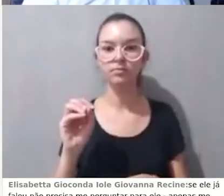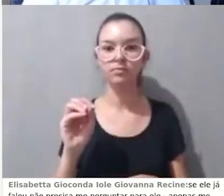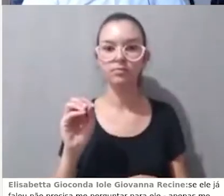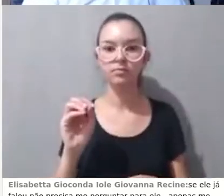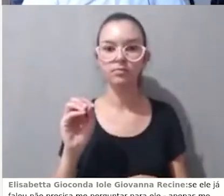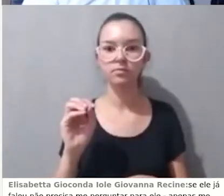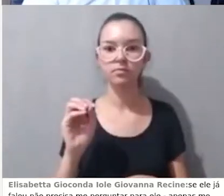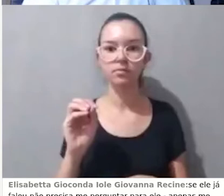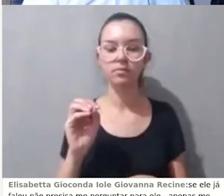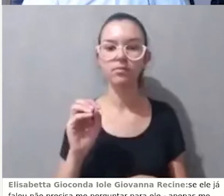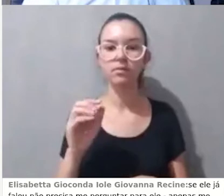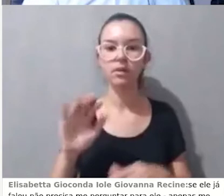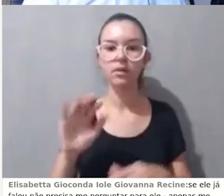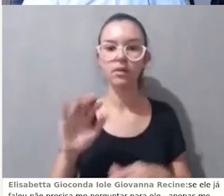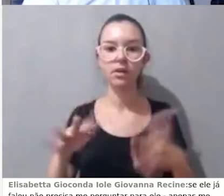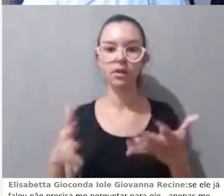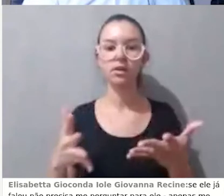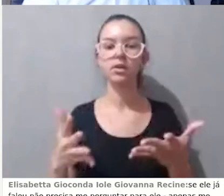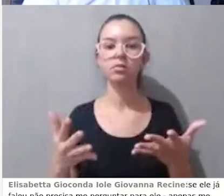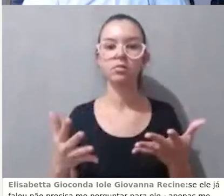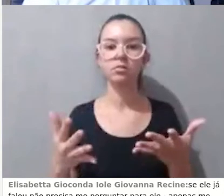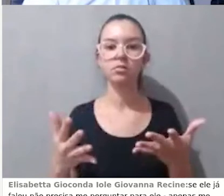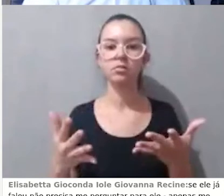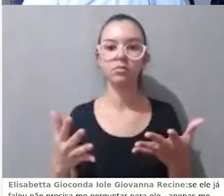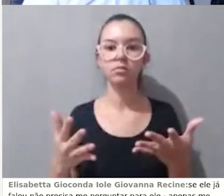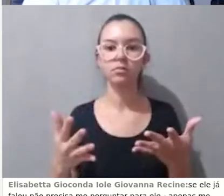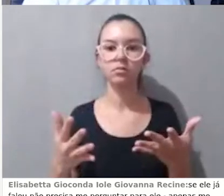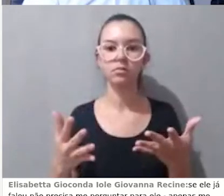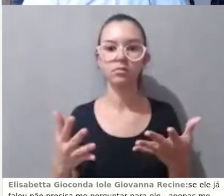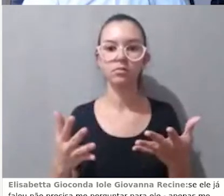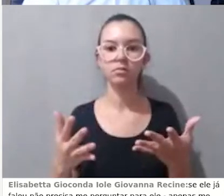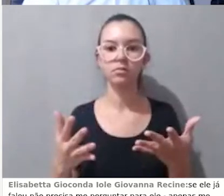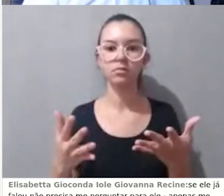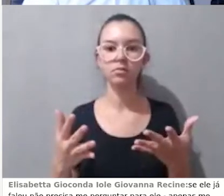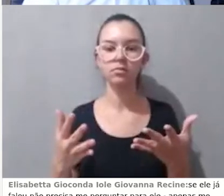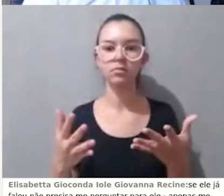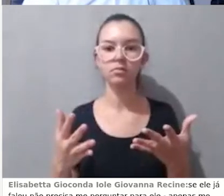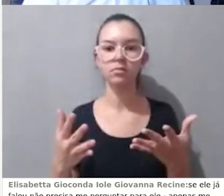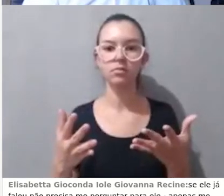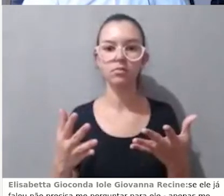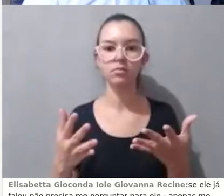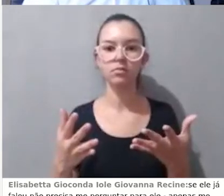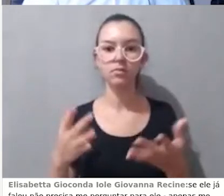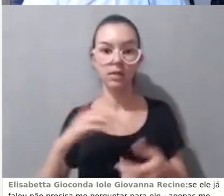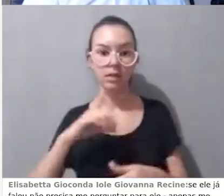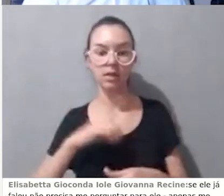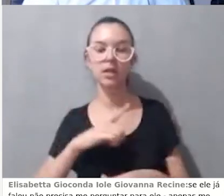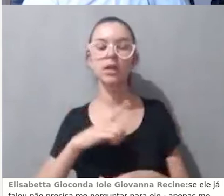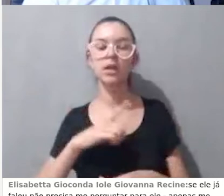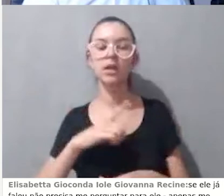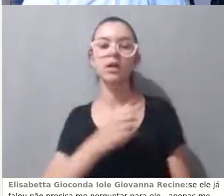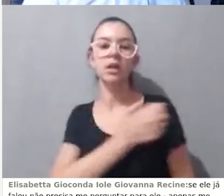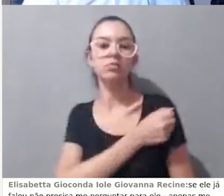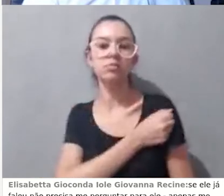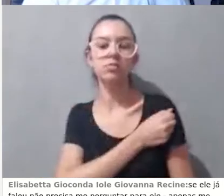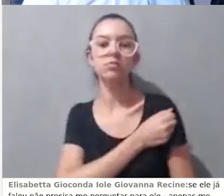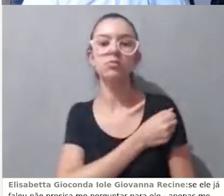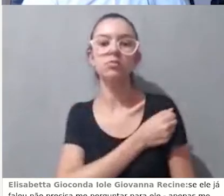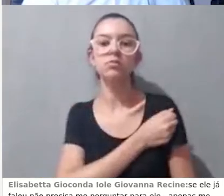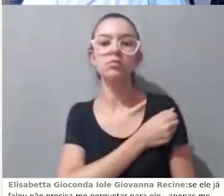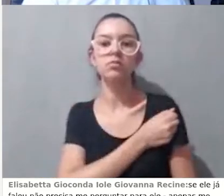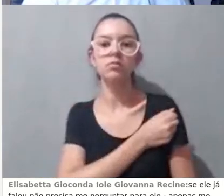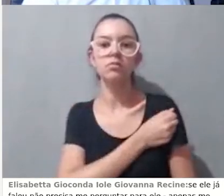Então, na outra coluna tem recurso com acesso, e aí eu marco os alunos